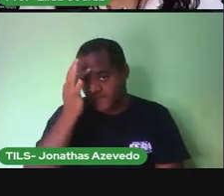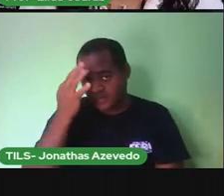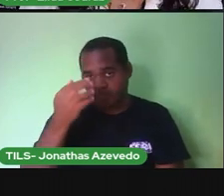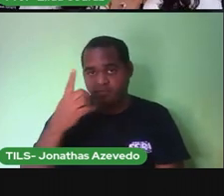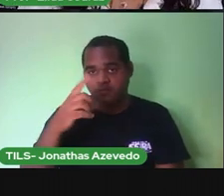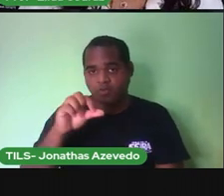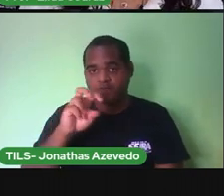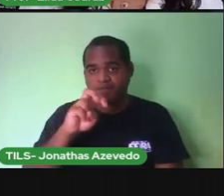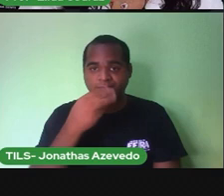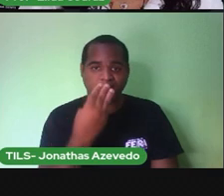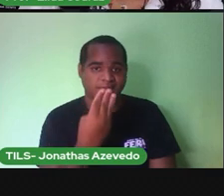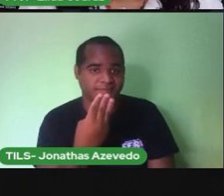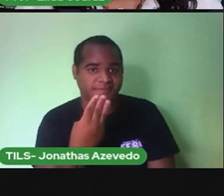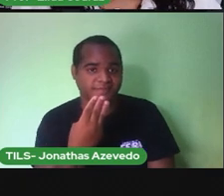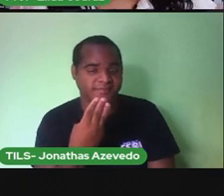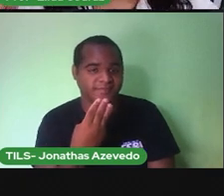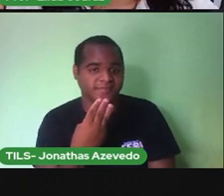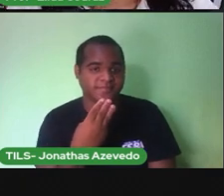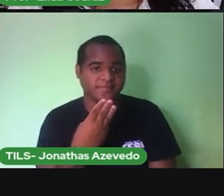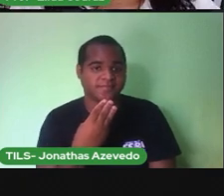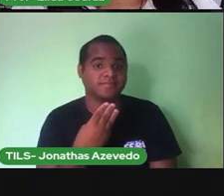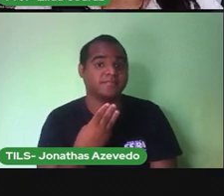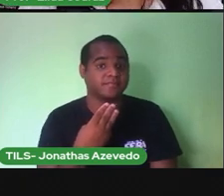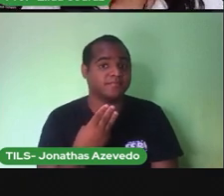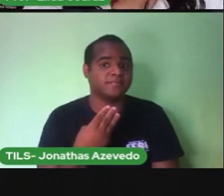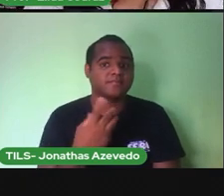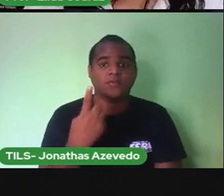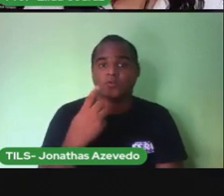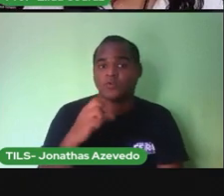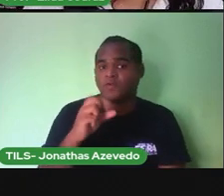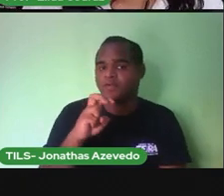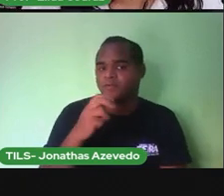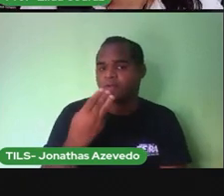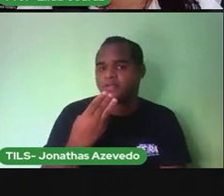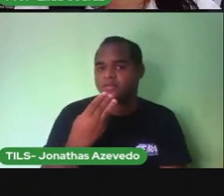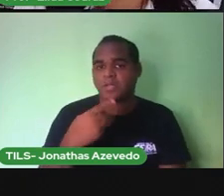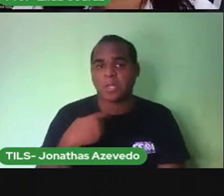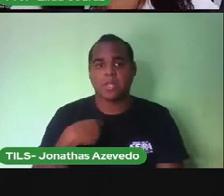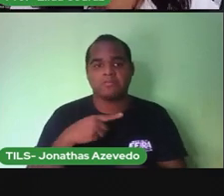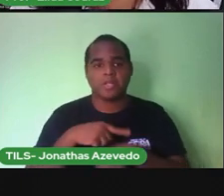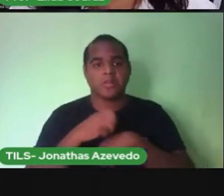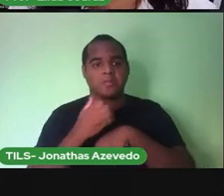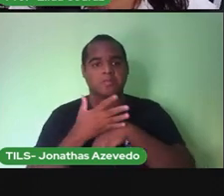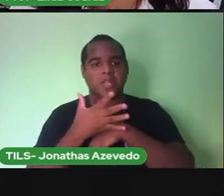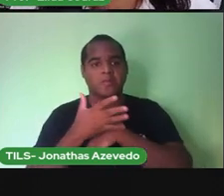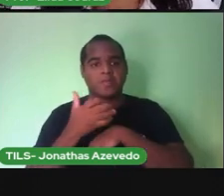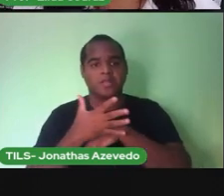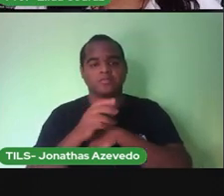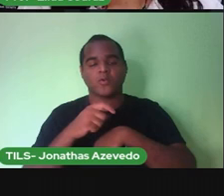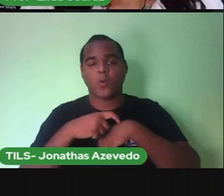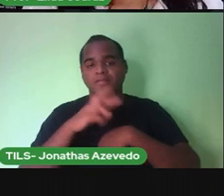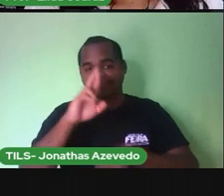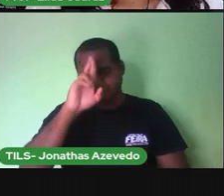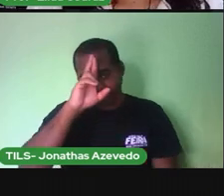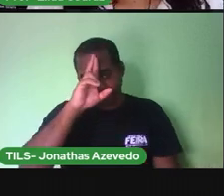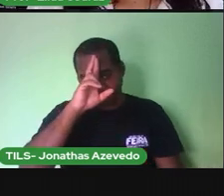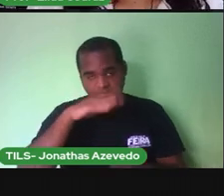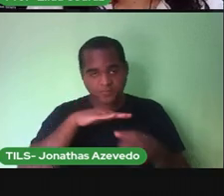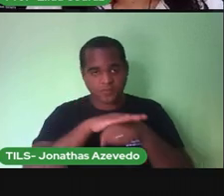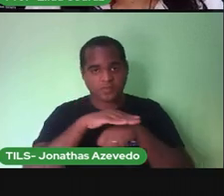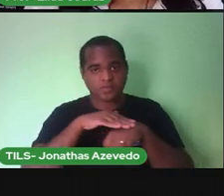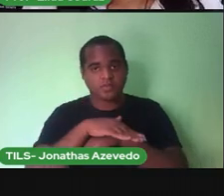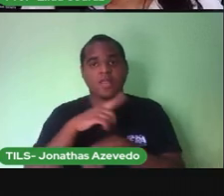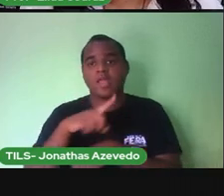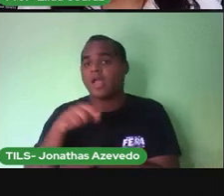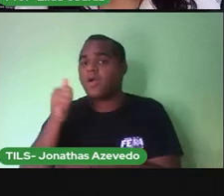1953. Ela nasceu a zero horas, ou seja, meia noite. Ela é do sexo